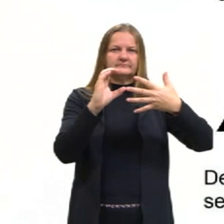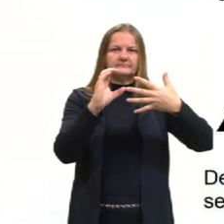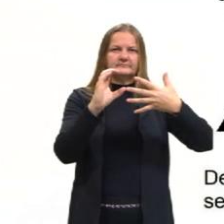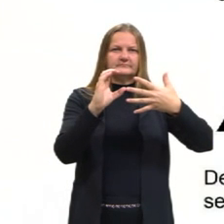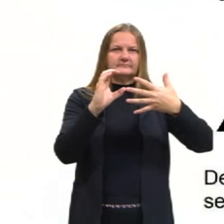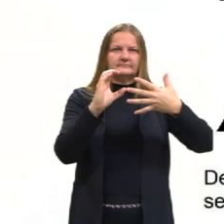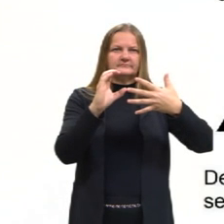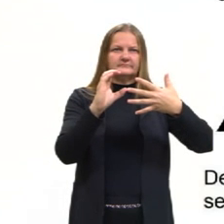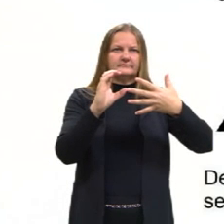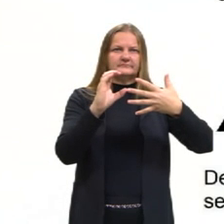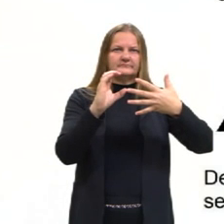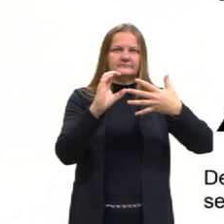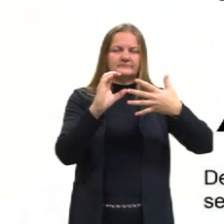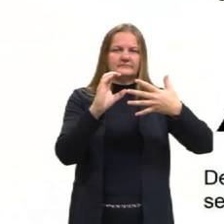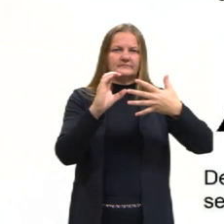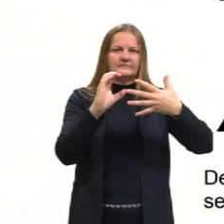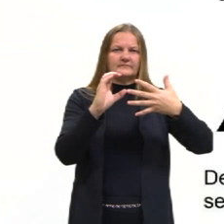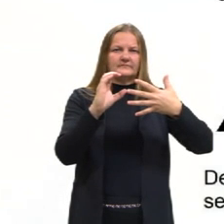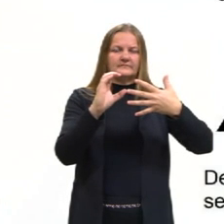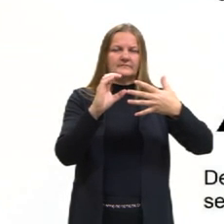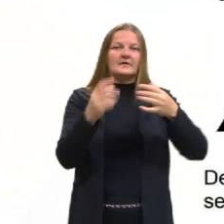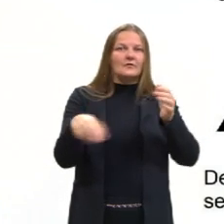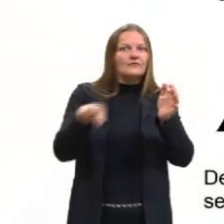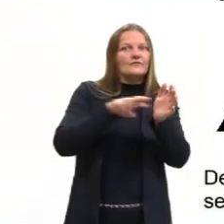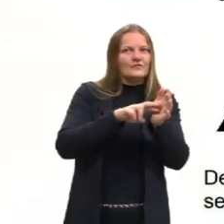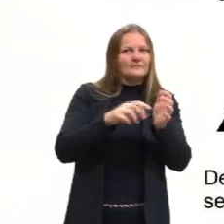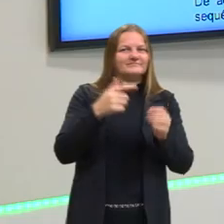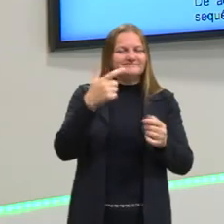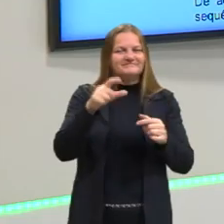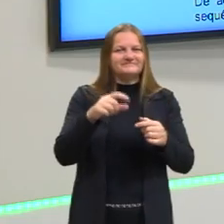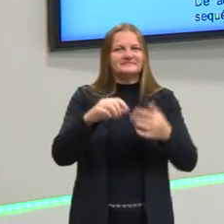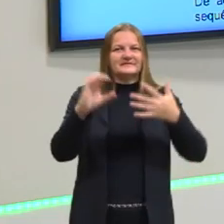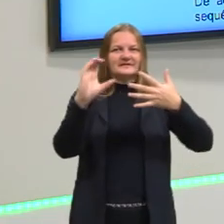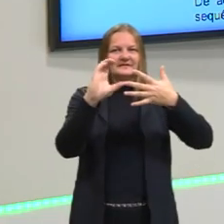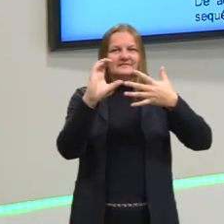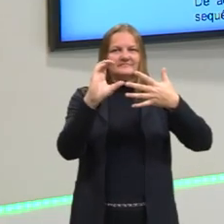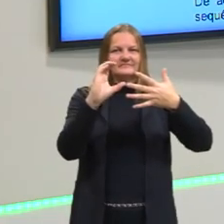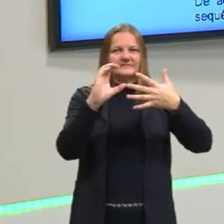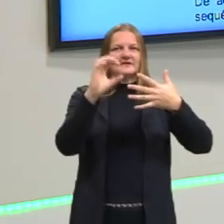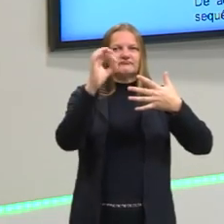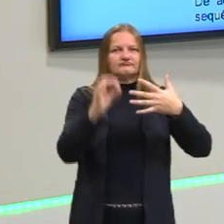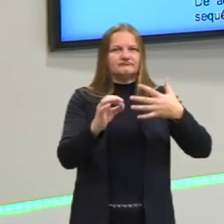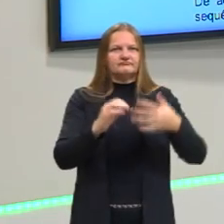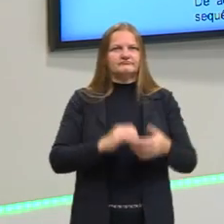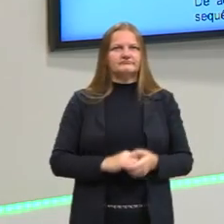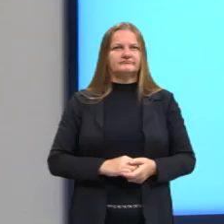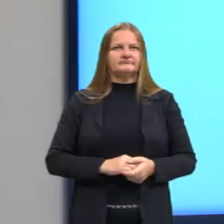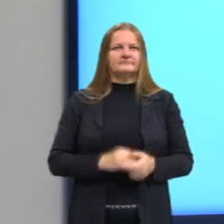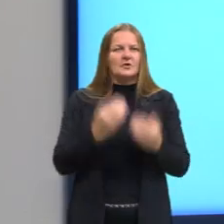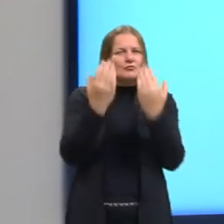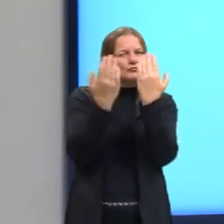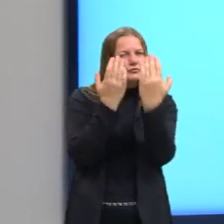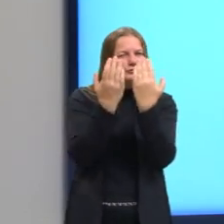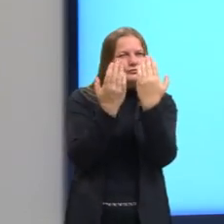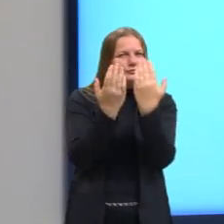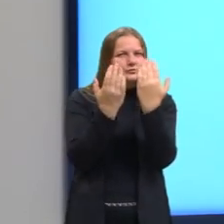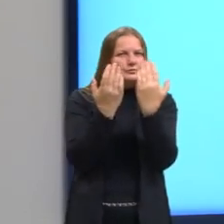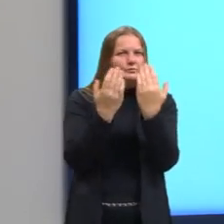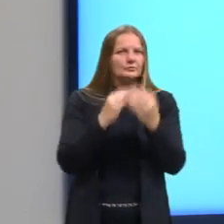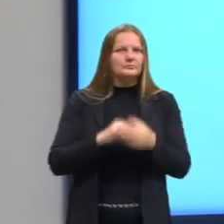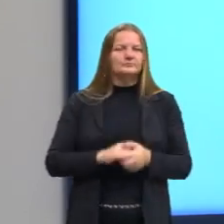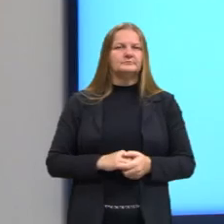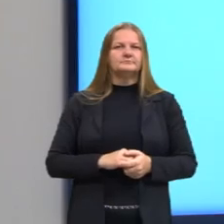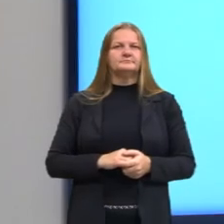retomada, a partir dessa construção, nós temos que a nossa resposta certa é a letra C. Nós podemos até comparar, e aqui eu coloquei